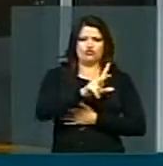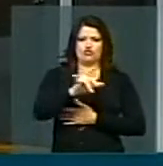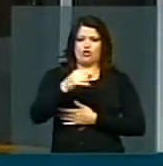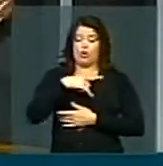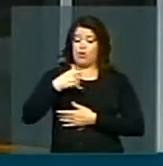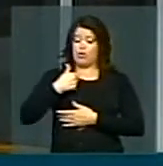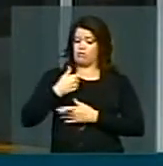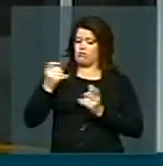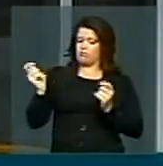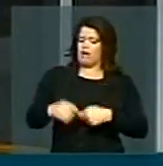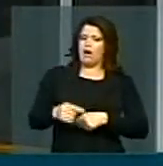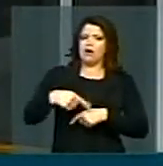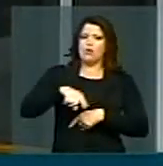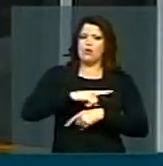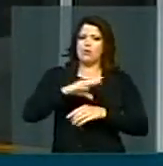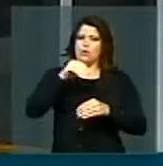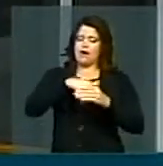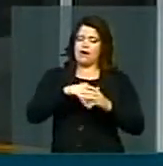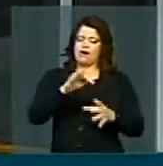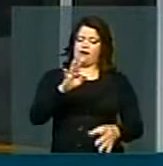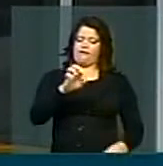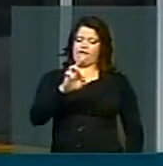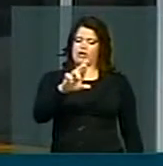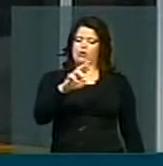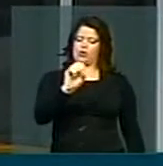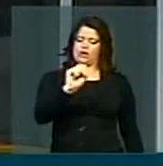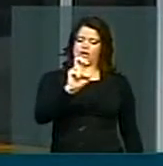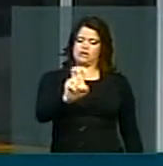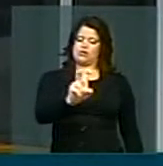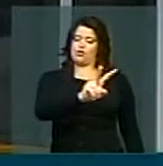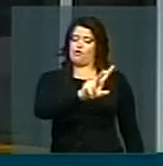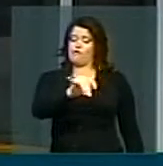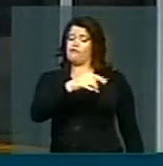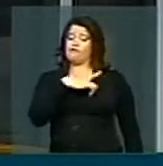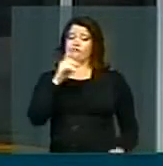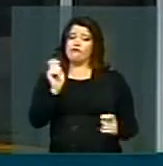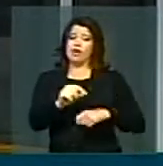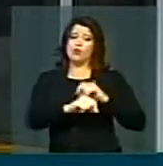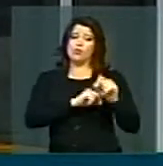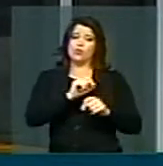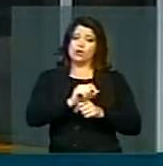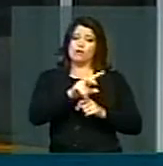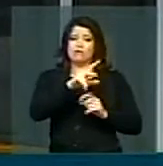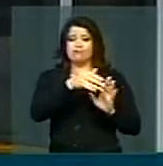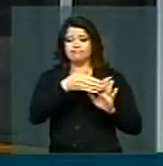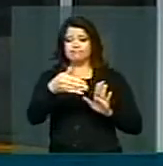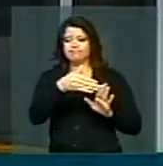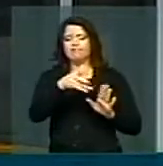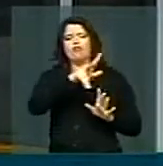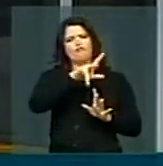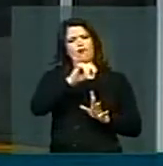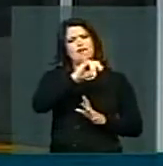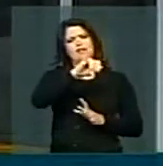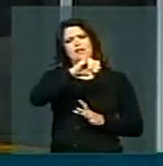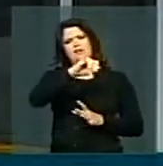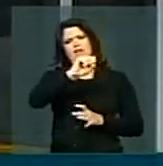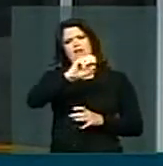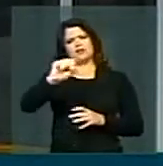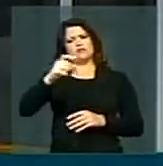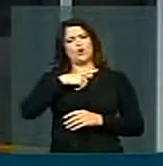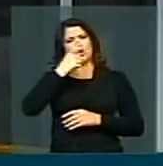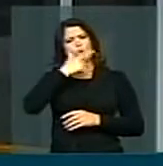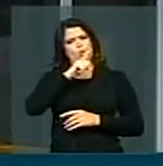tem idade suficiente no fator 85, estaria na previdência, que é uma